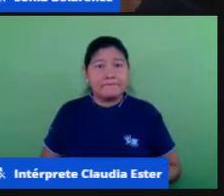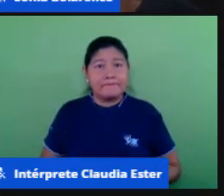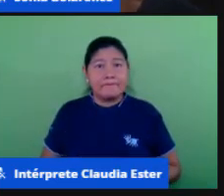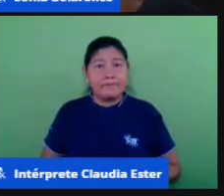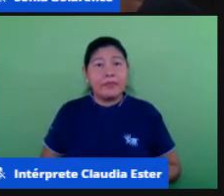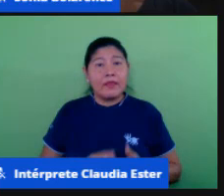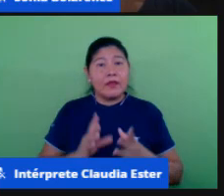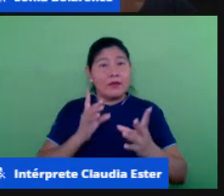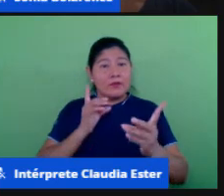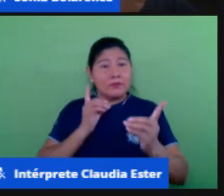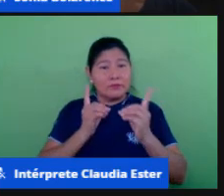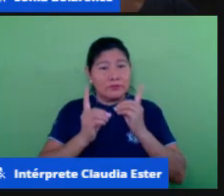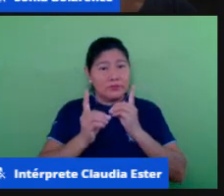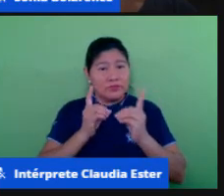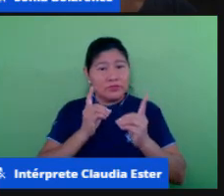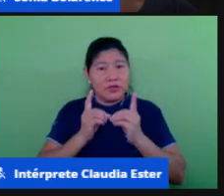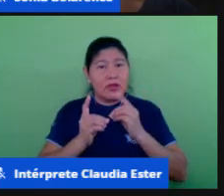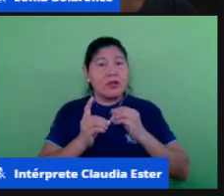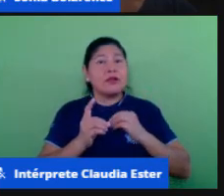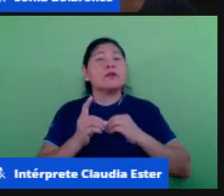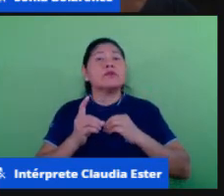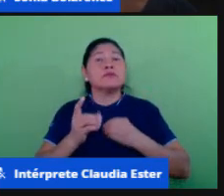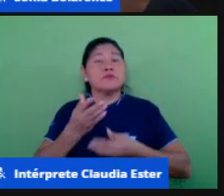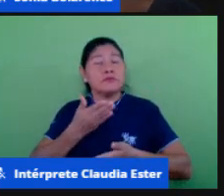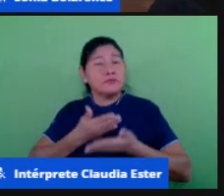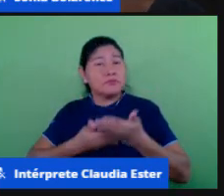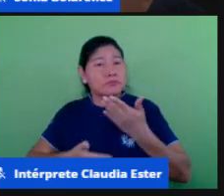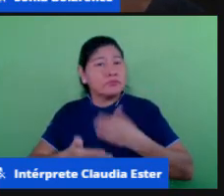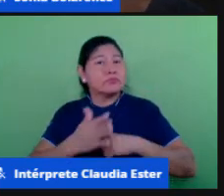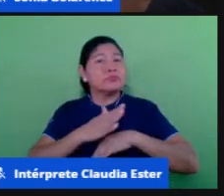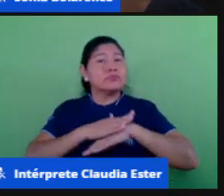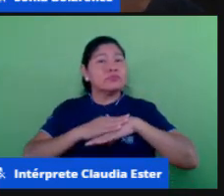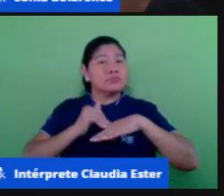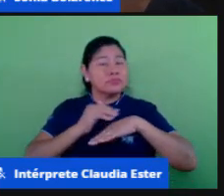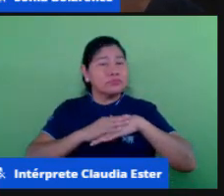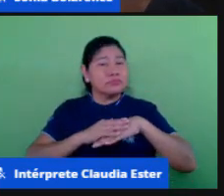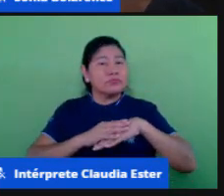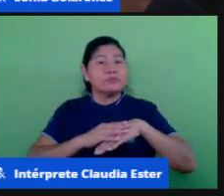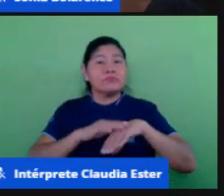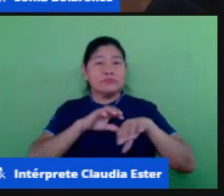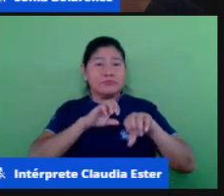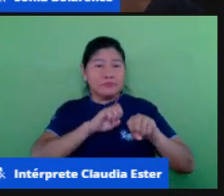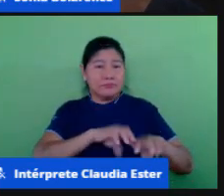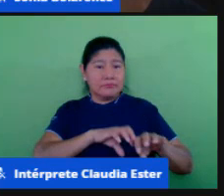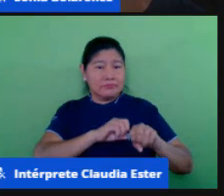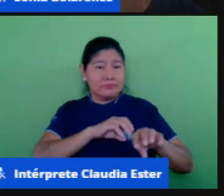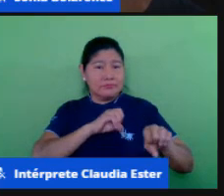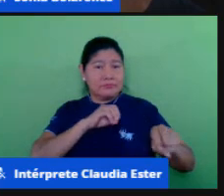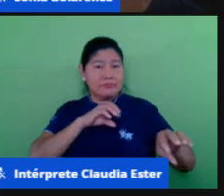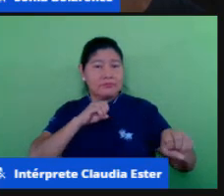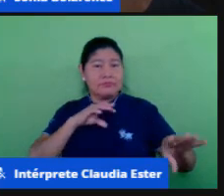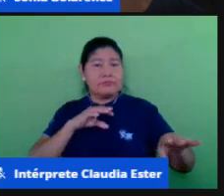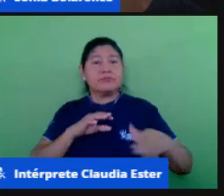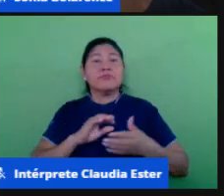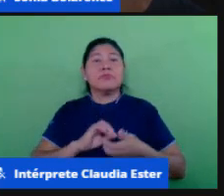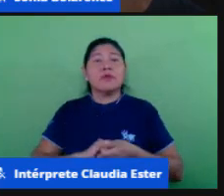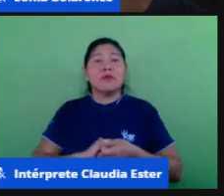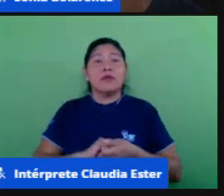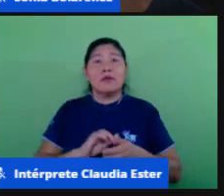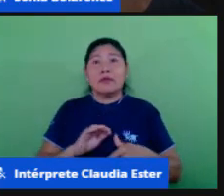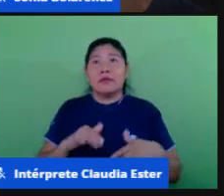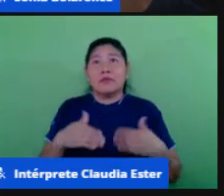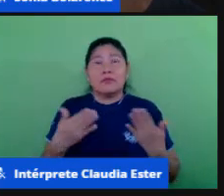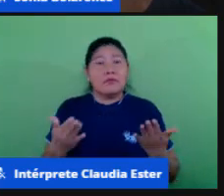diálogo sobre afetividade nas aulas remotas gente uma das coisas que não é que